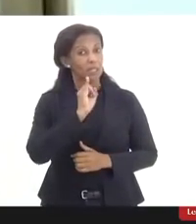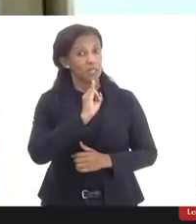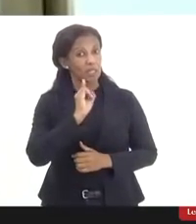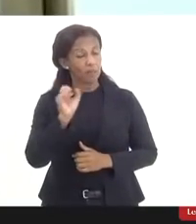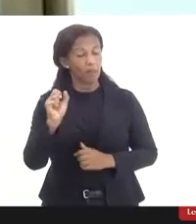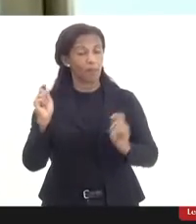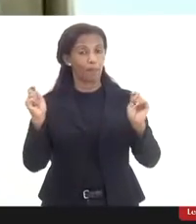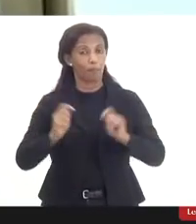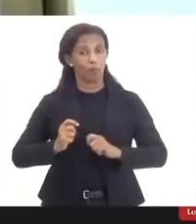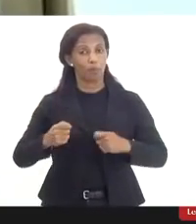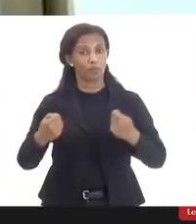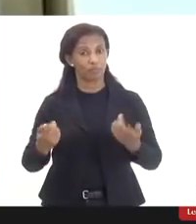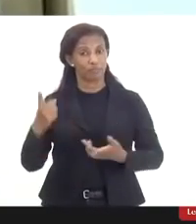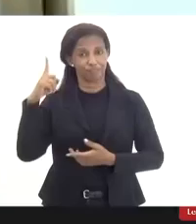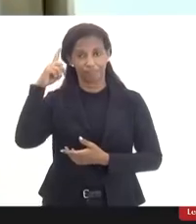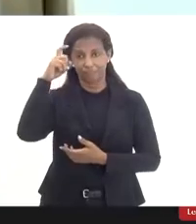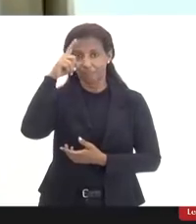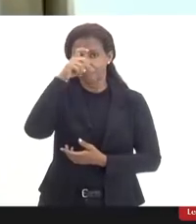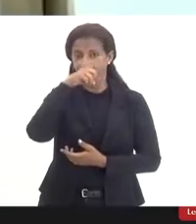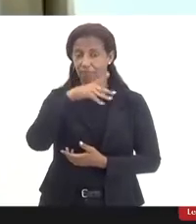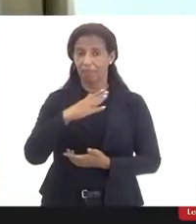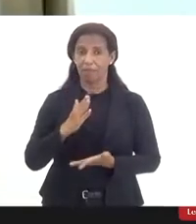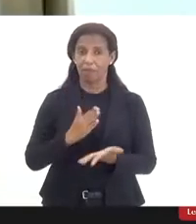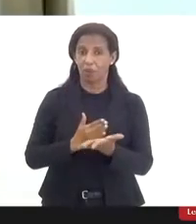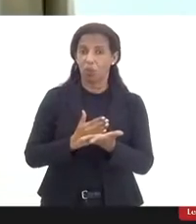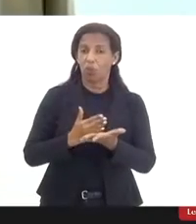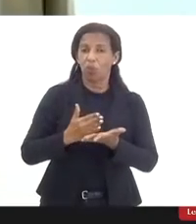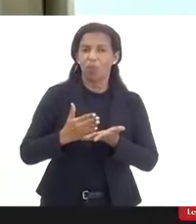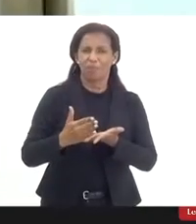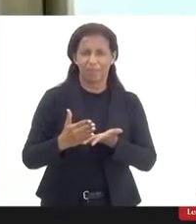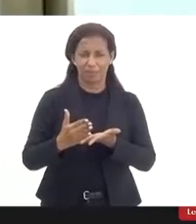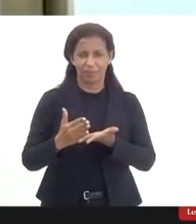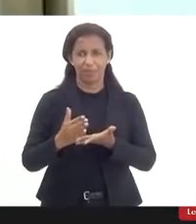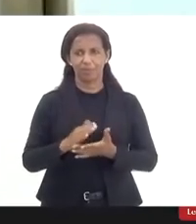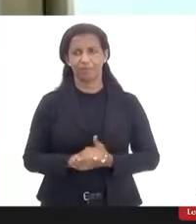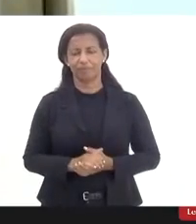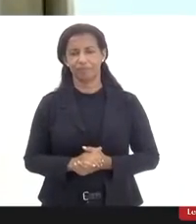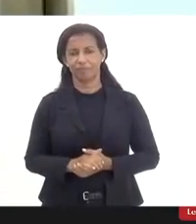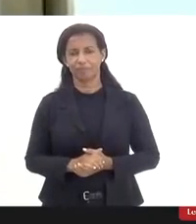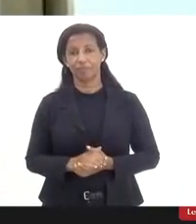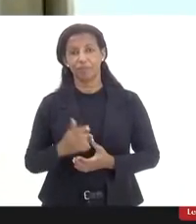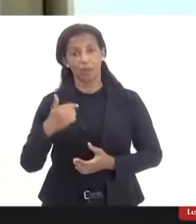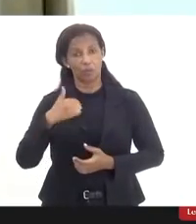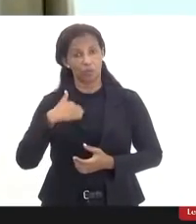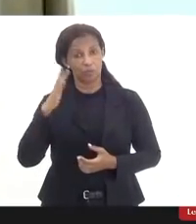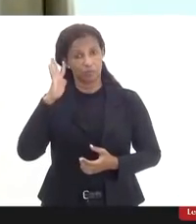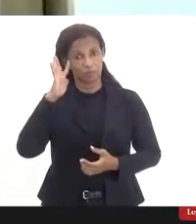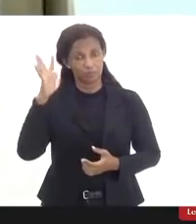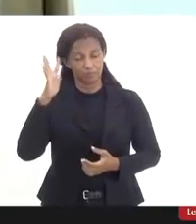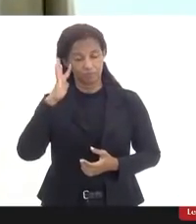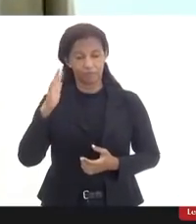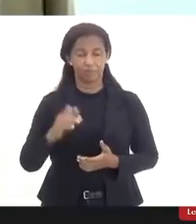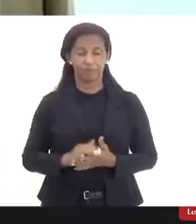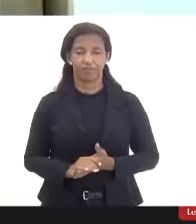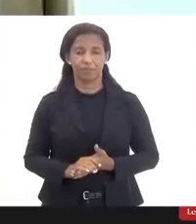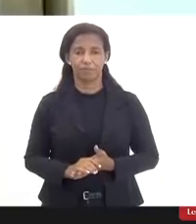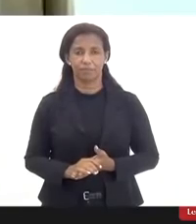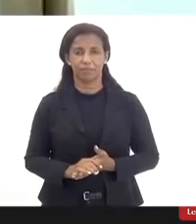dificuldades pelo menos na fase inicial, doutor. é o que eu imagino porque